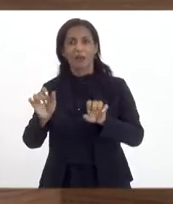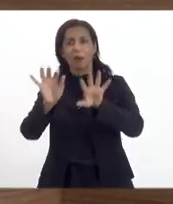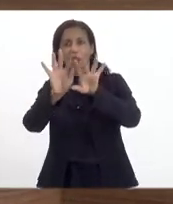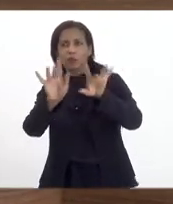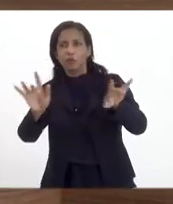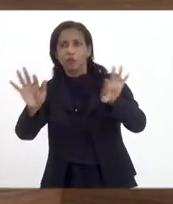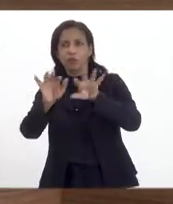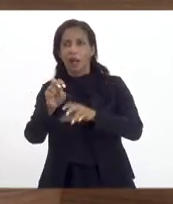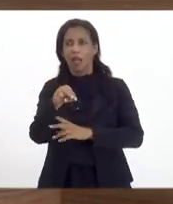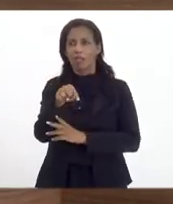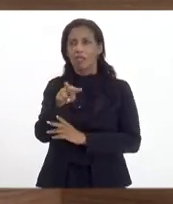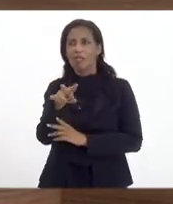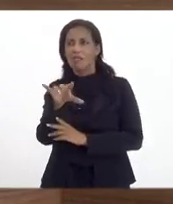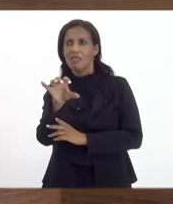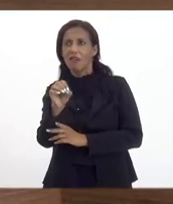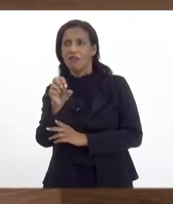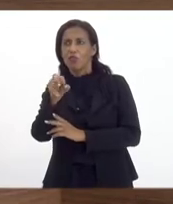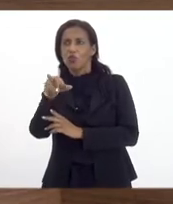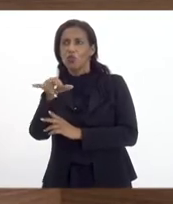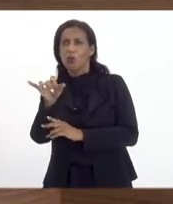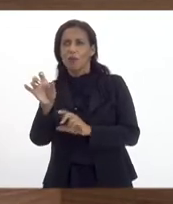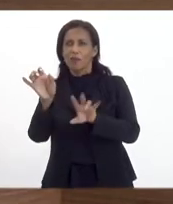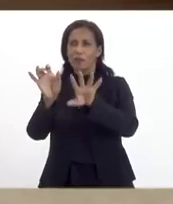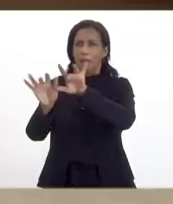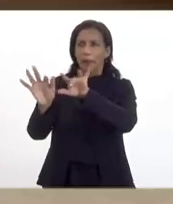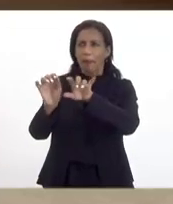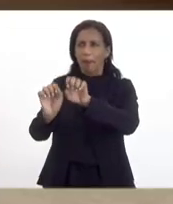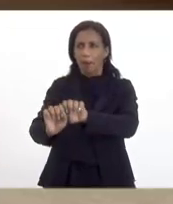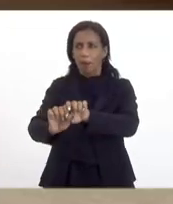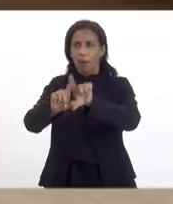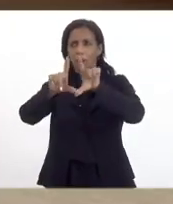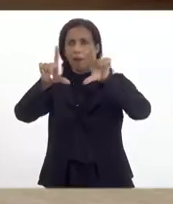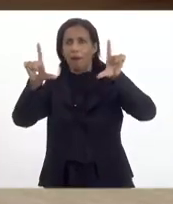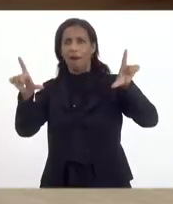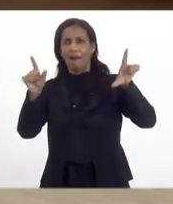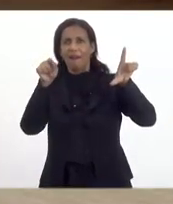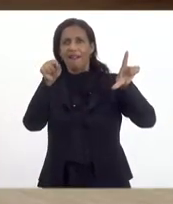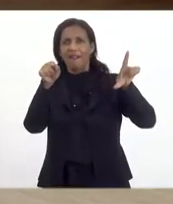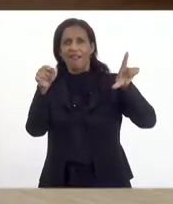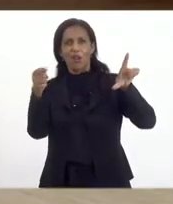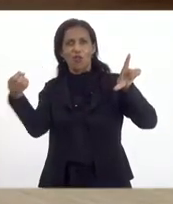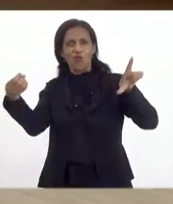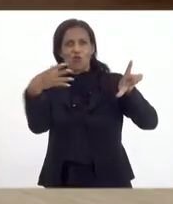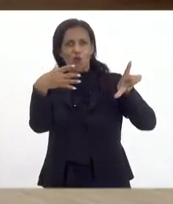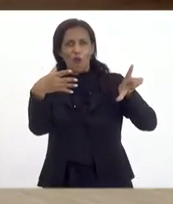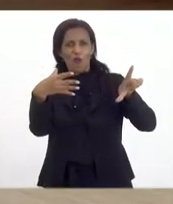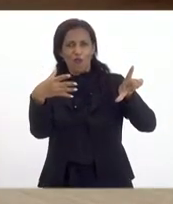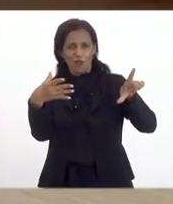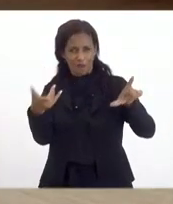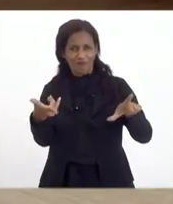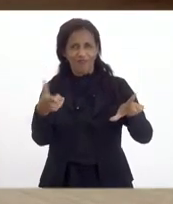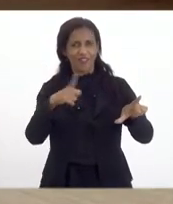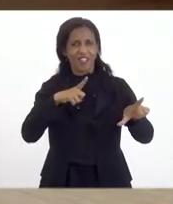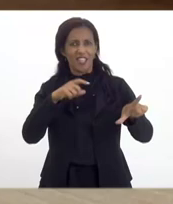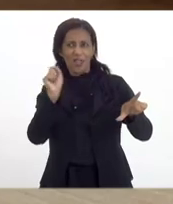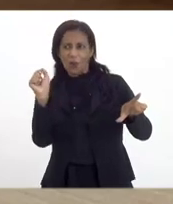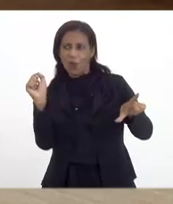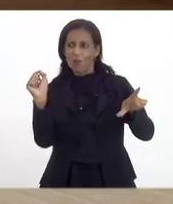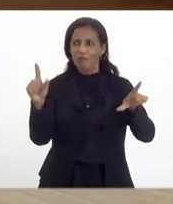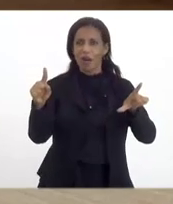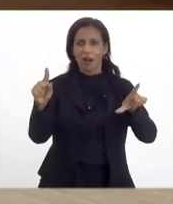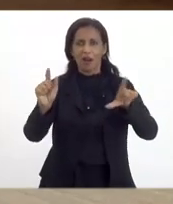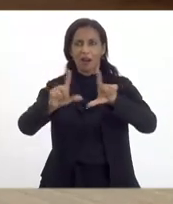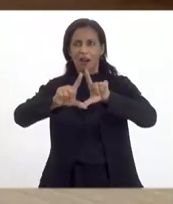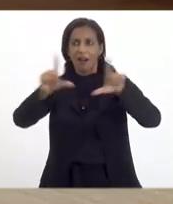navio de superfície, ele vai elencar todas as atividades críticas desse novo negócio. Eu clico em uma atividade crítica daquela